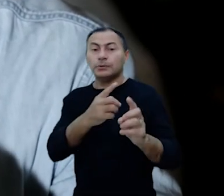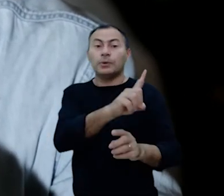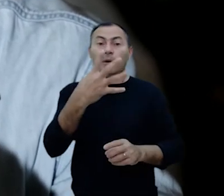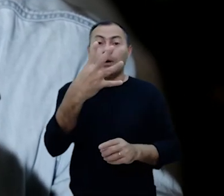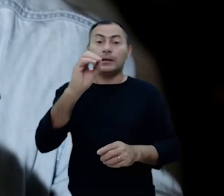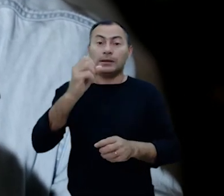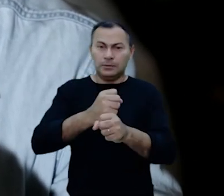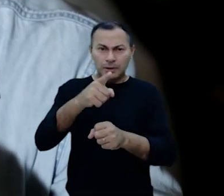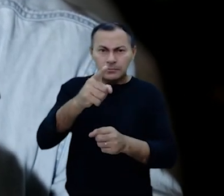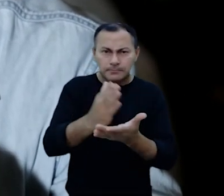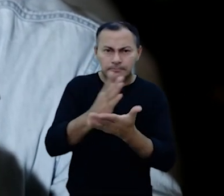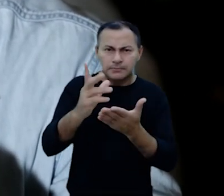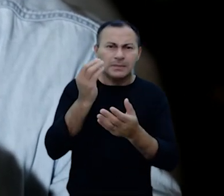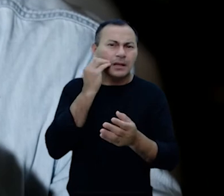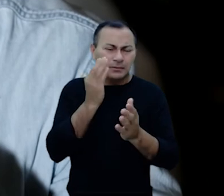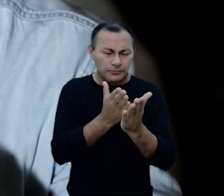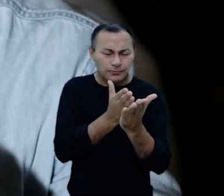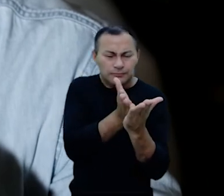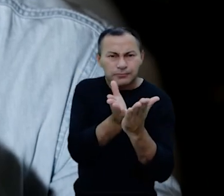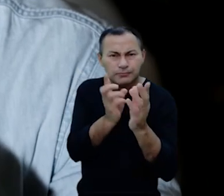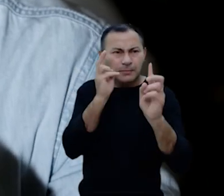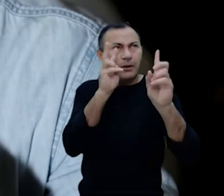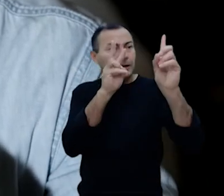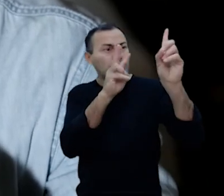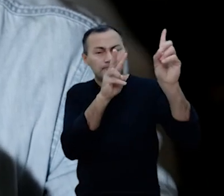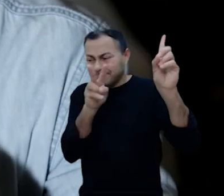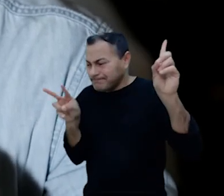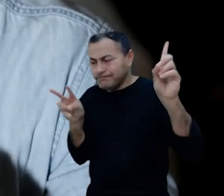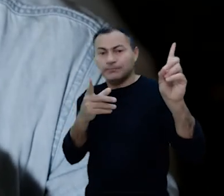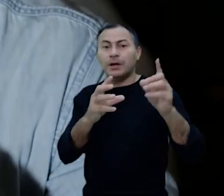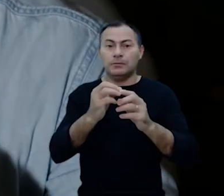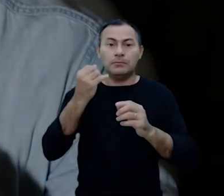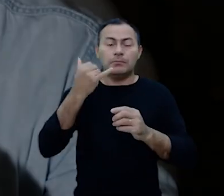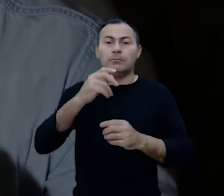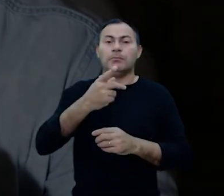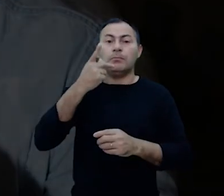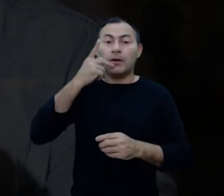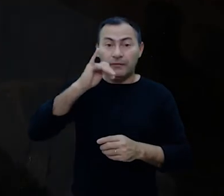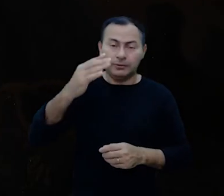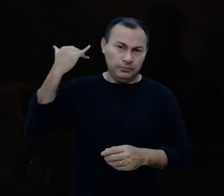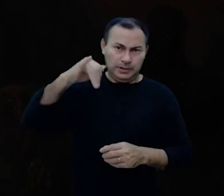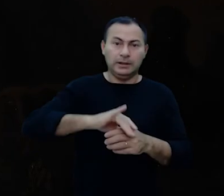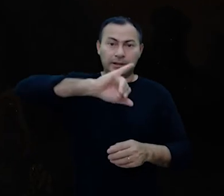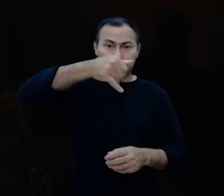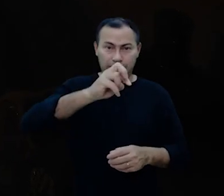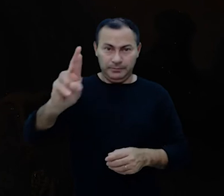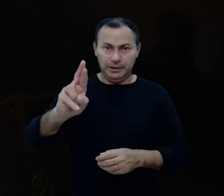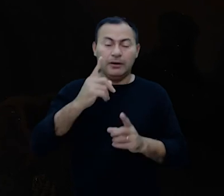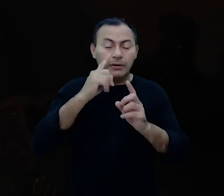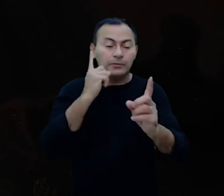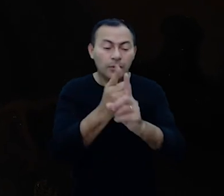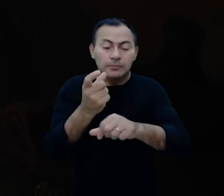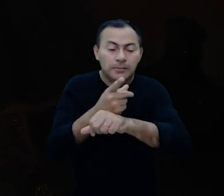anos eu desejo saber você alguma vez tem se desviado do olhar de Deus o profeta Jeremias nos dá essa palavra você me